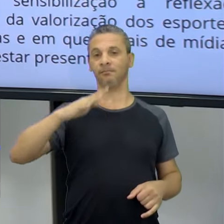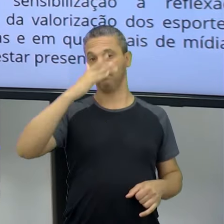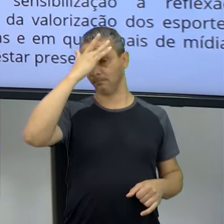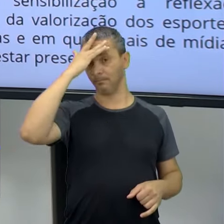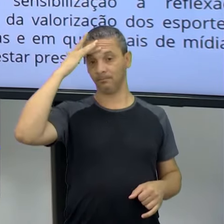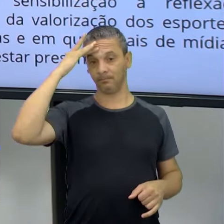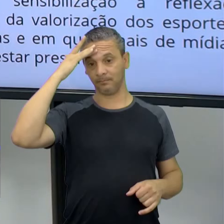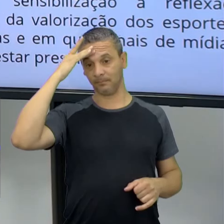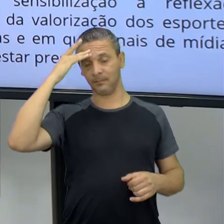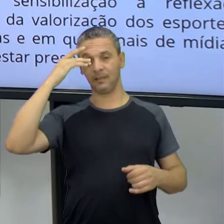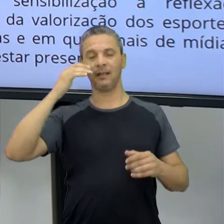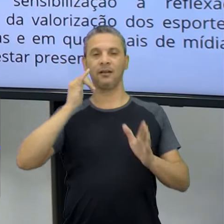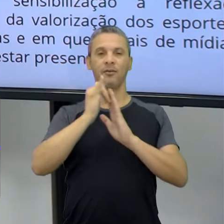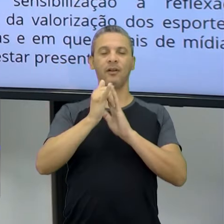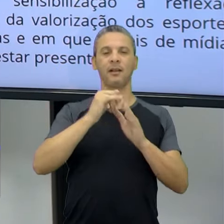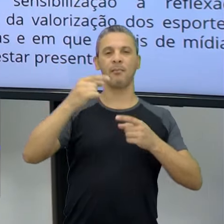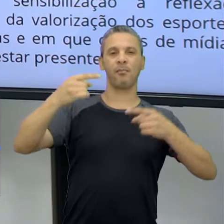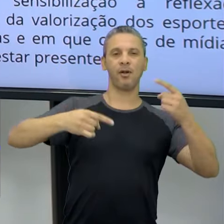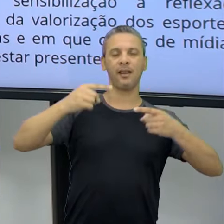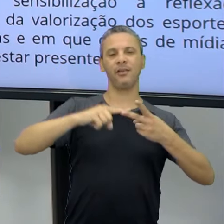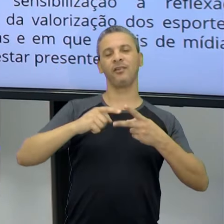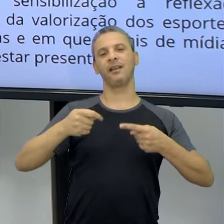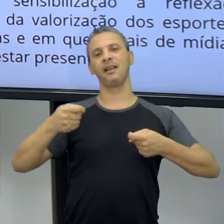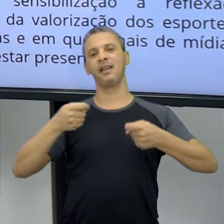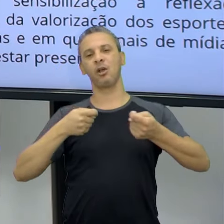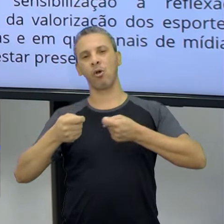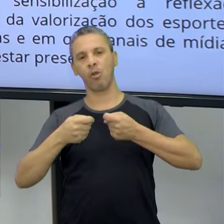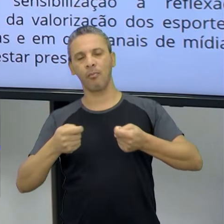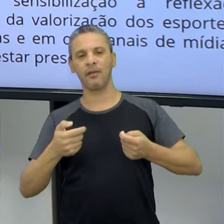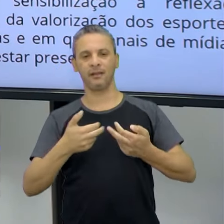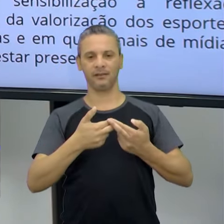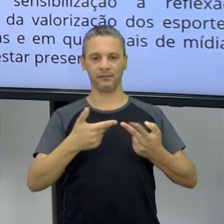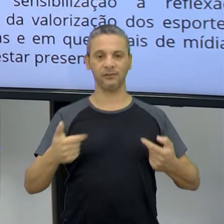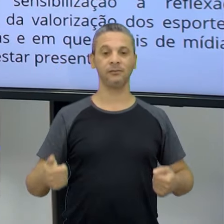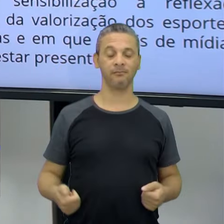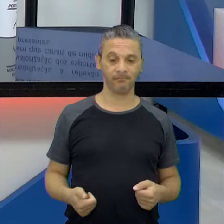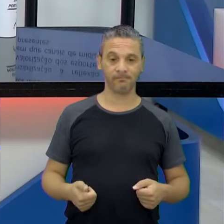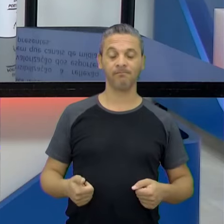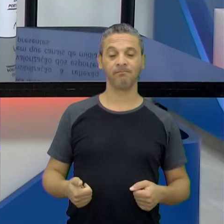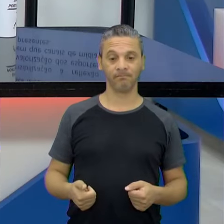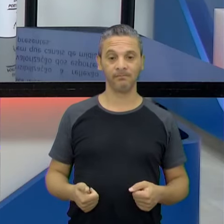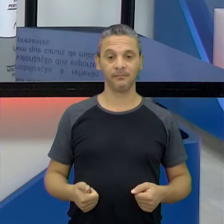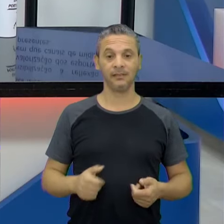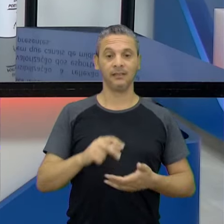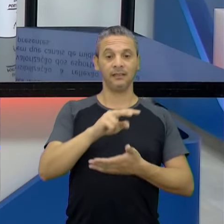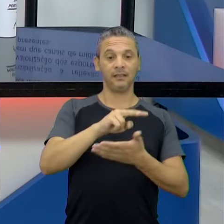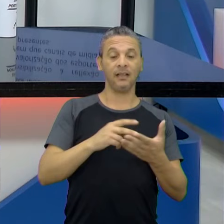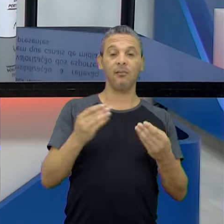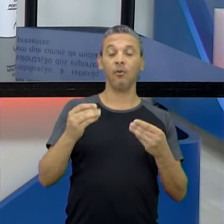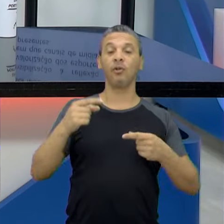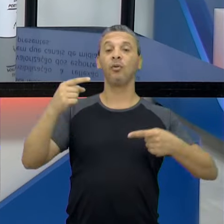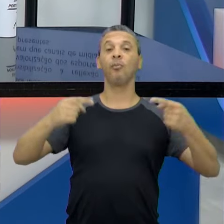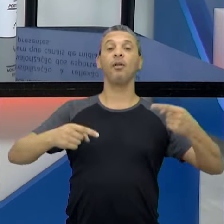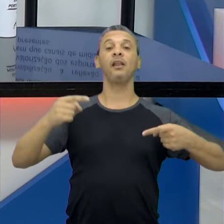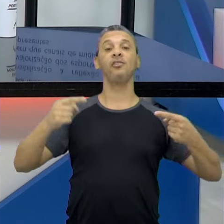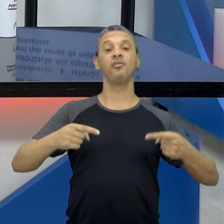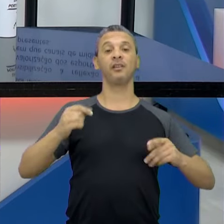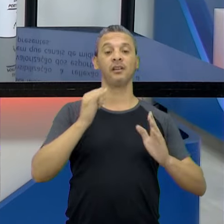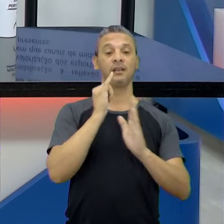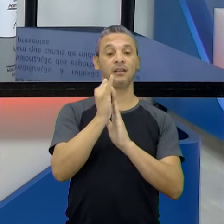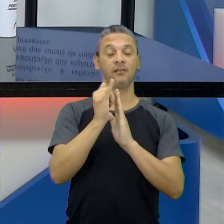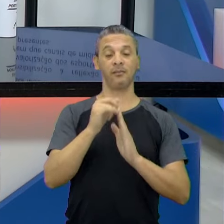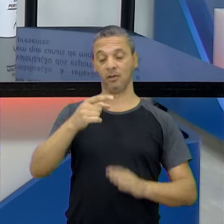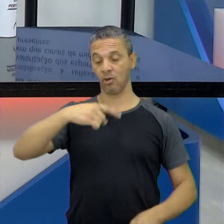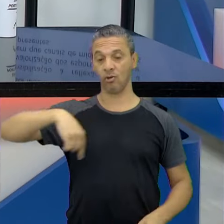E aí tem crônica política, crônica economia, crônica econômica, né? A gente vê muito, política mesmo, né? Política, crônica política, né? isso. Mas a